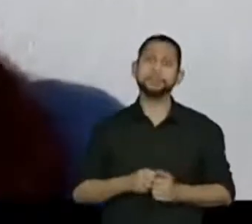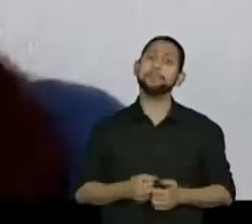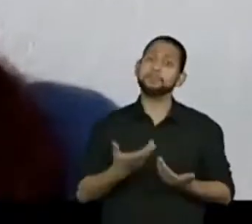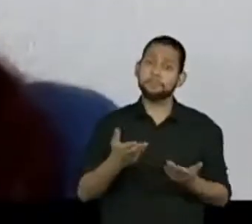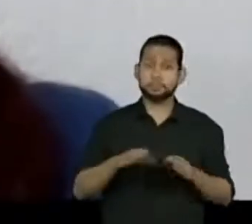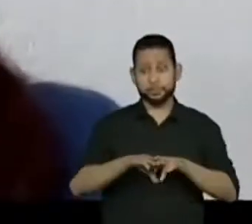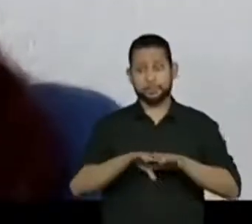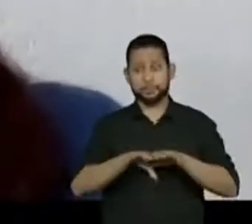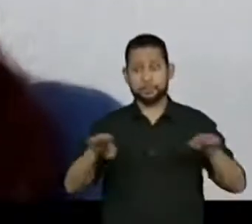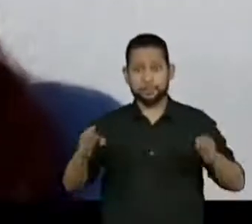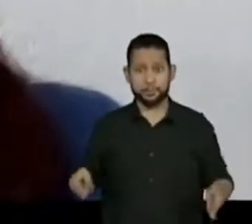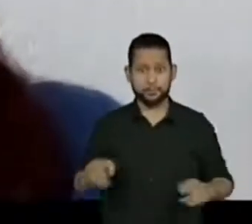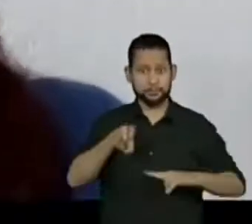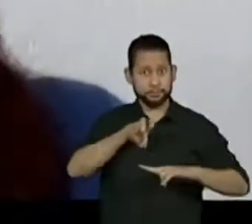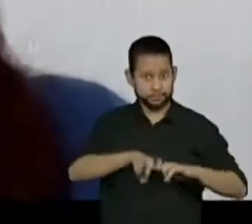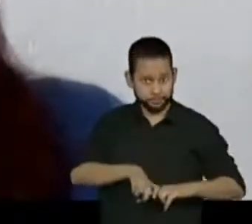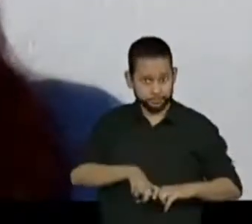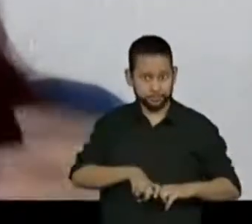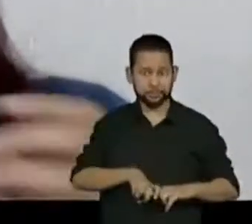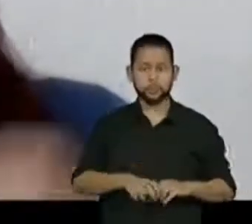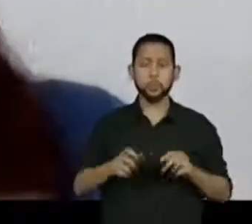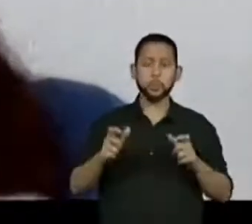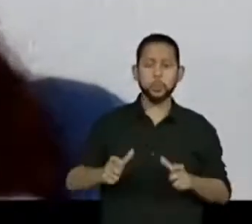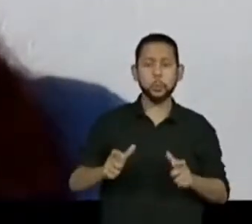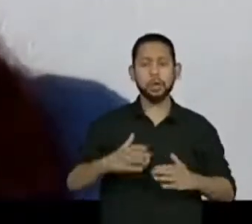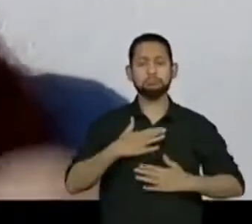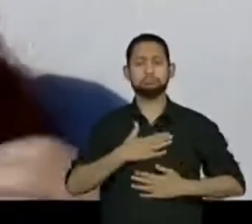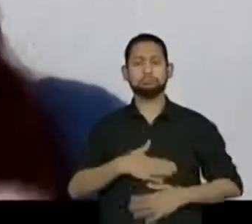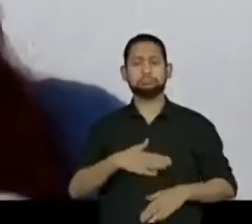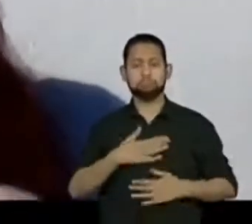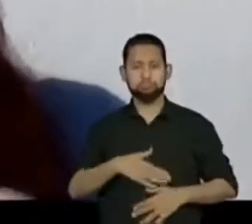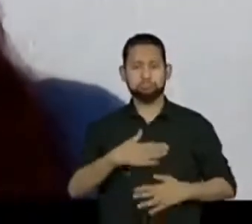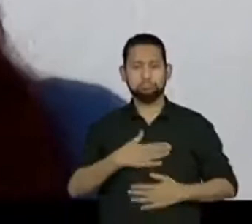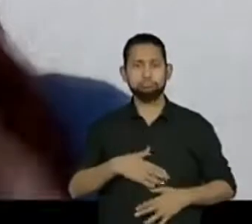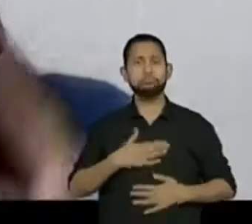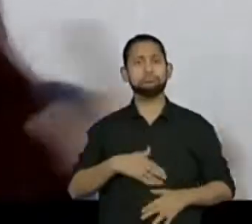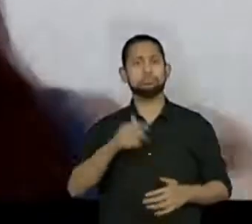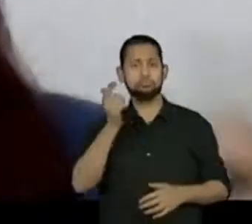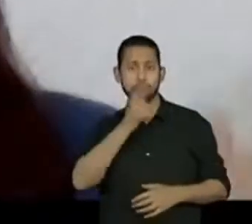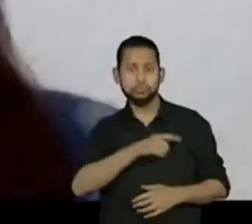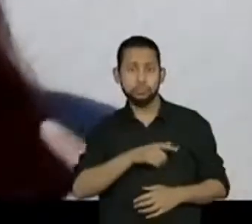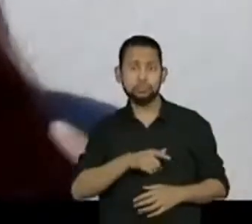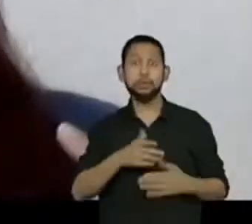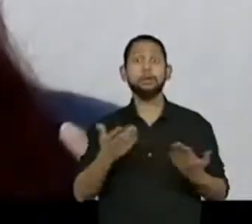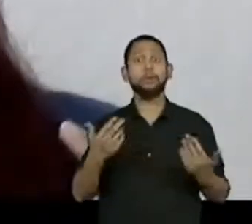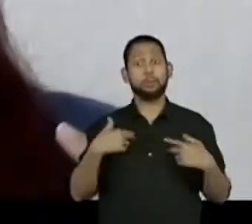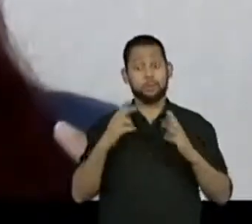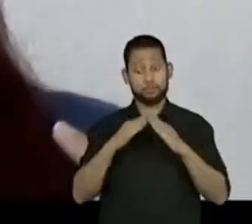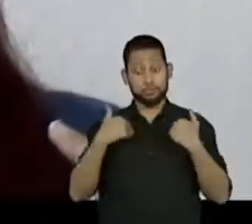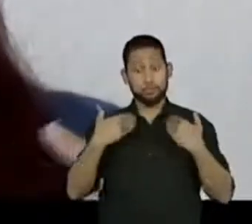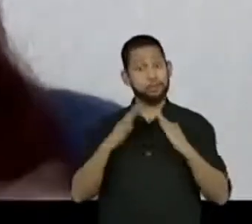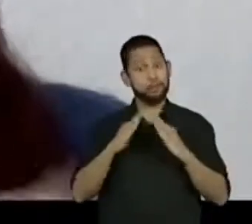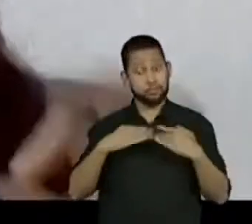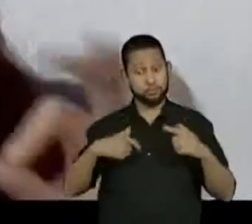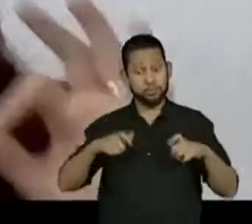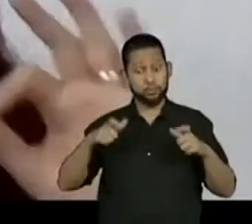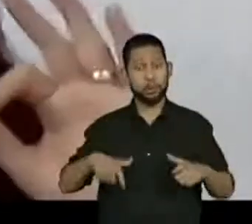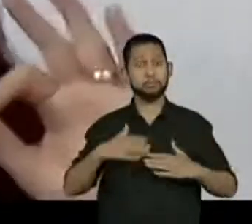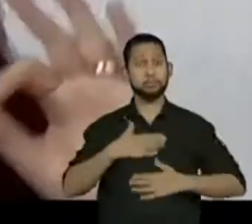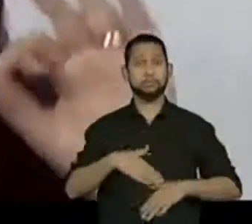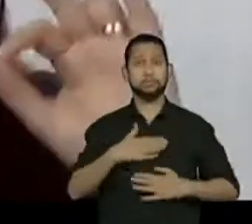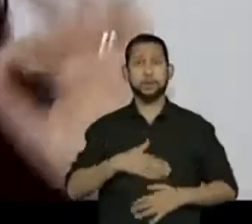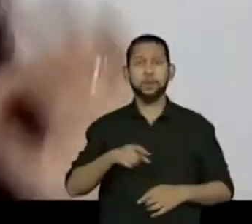organizem aí na sua casa, encontrem um espaço confortável e sossegado. Que nem eu encontrei aqui na minha casa.